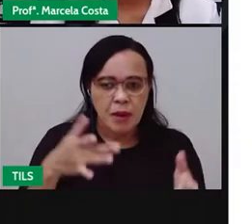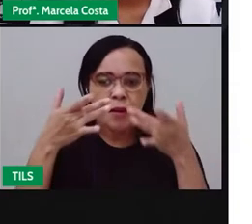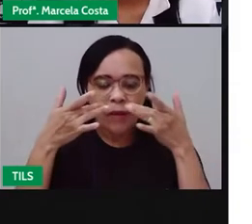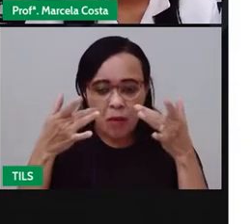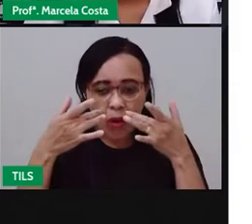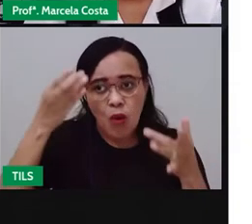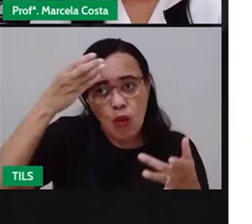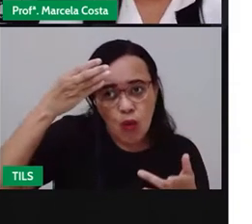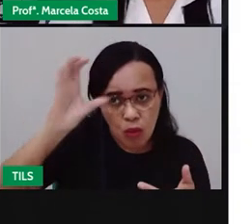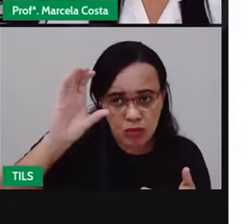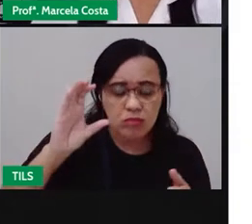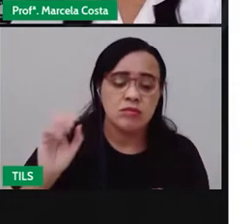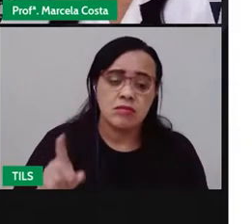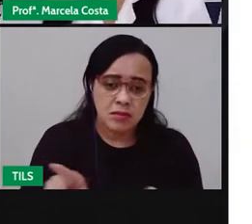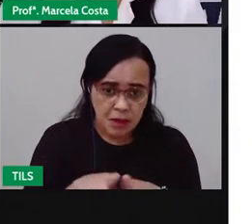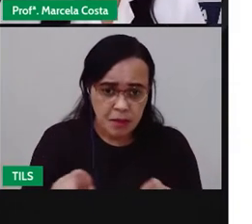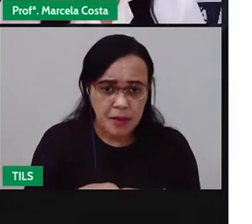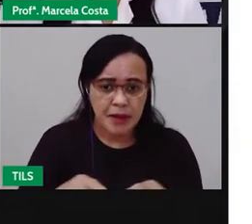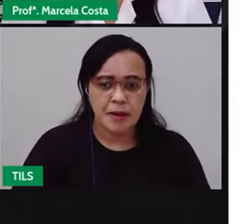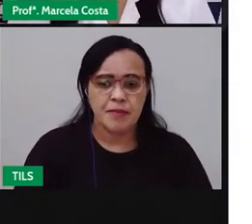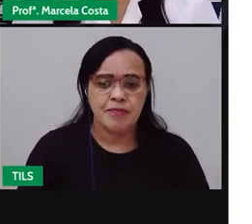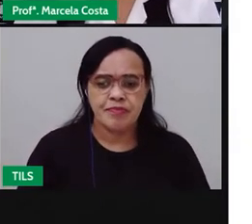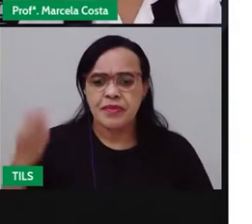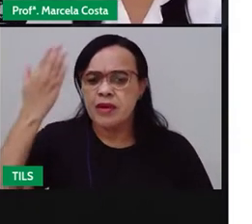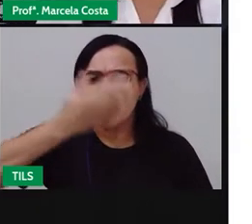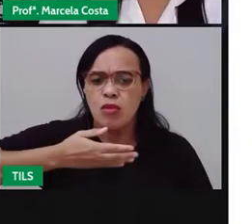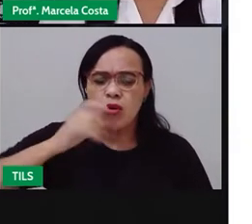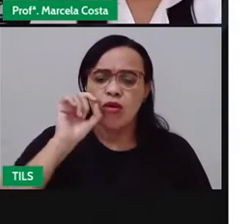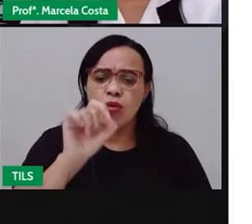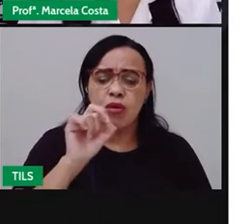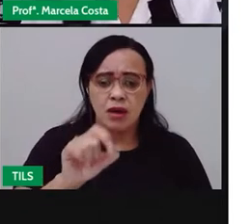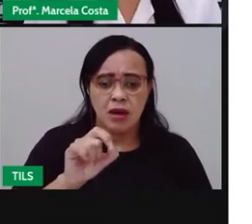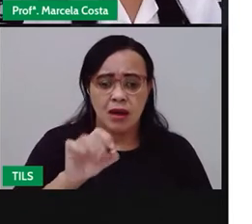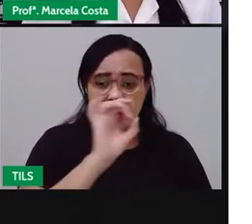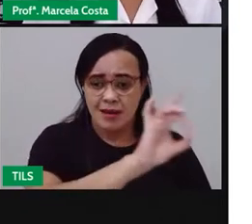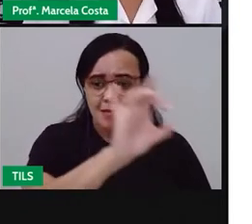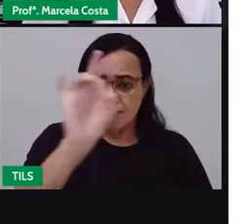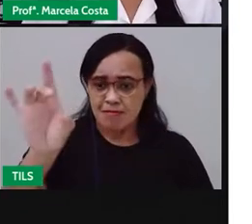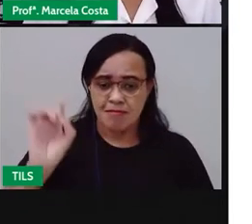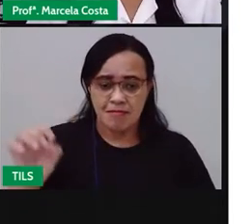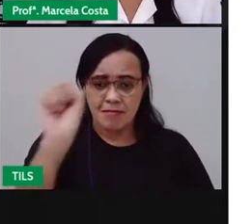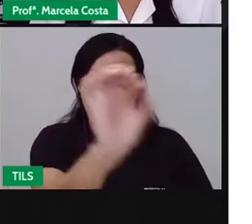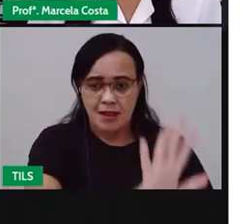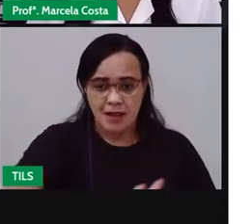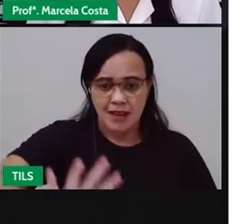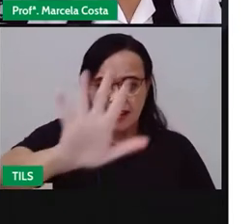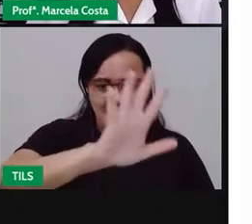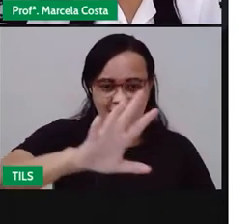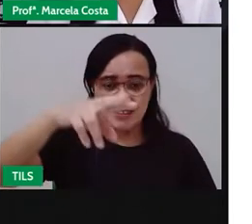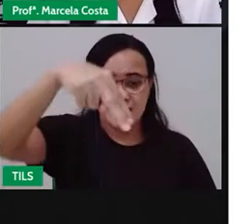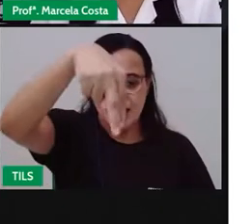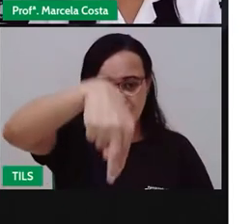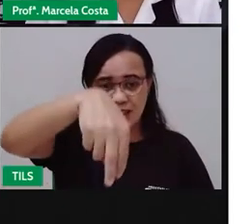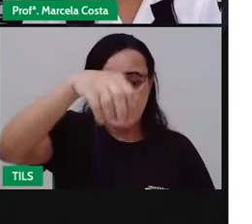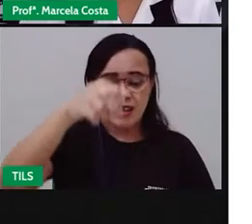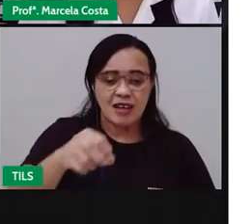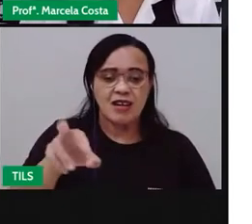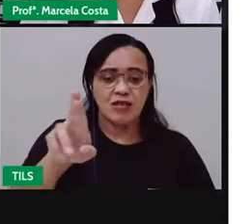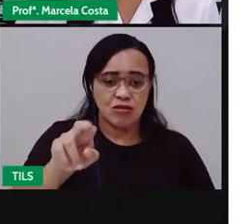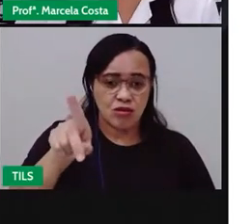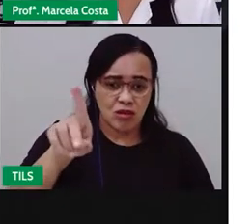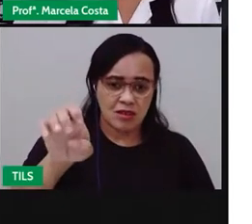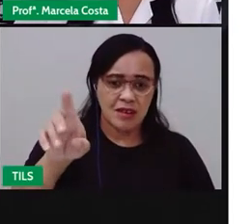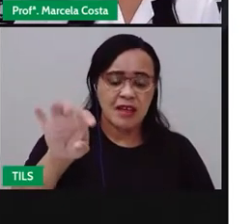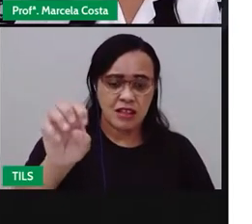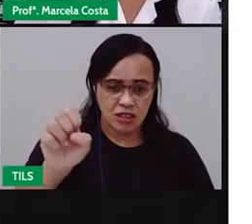culturais que representam aí a região Nordeste. Vimos aí diversidade de feiras,